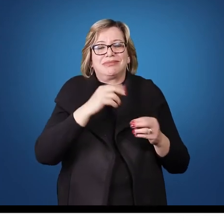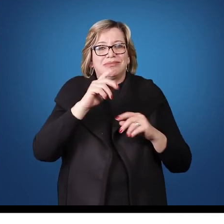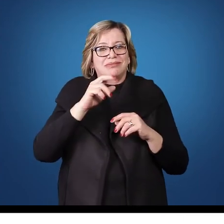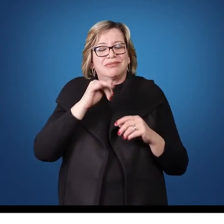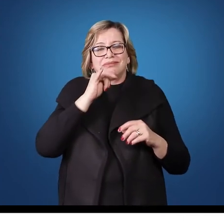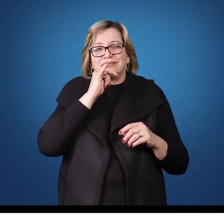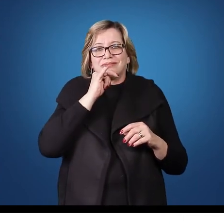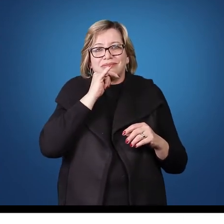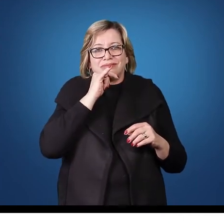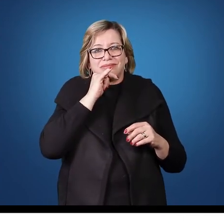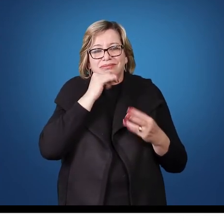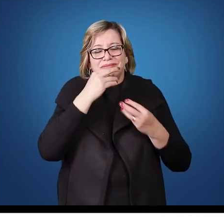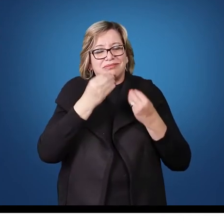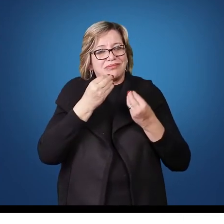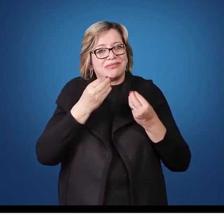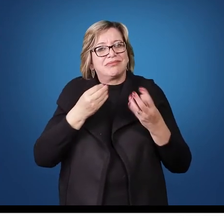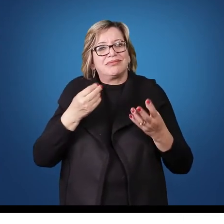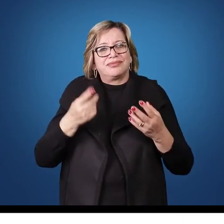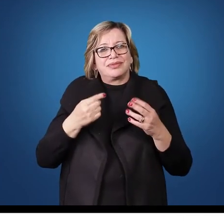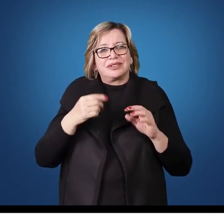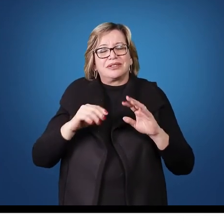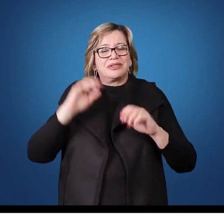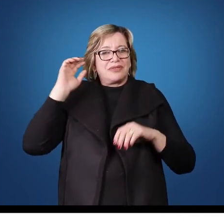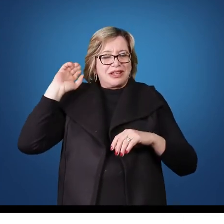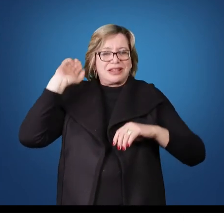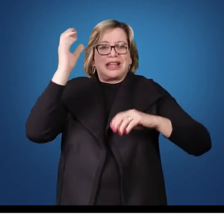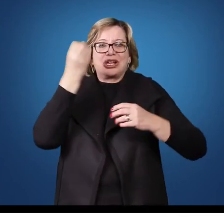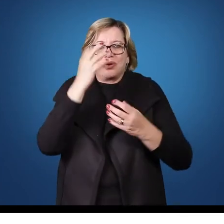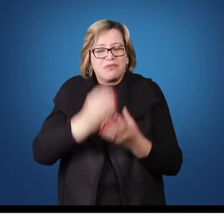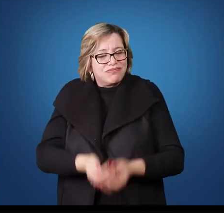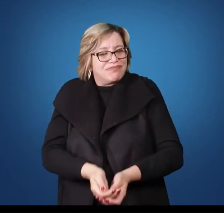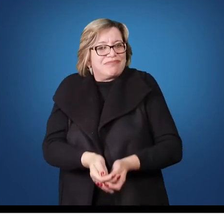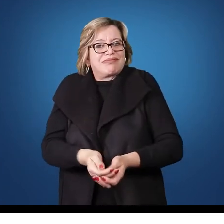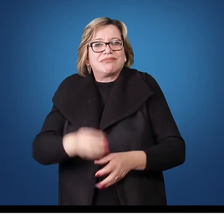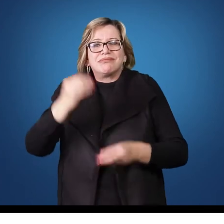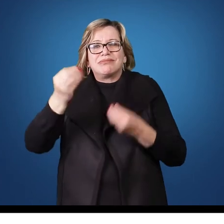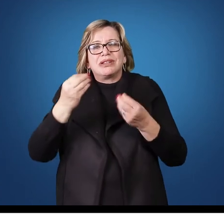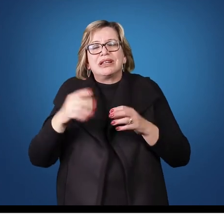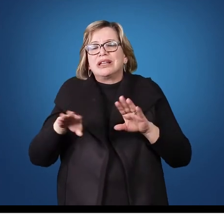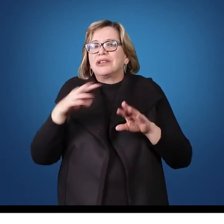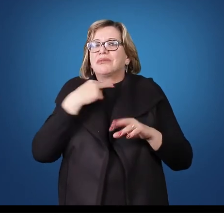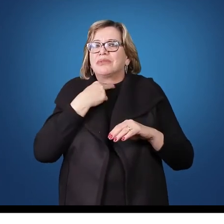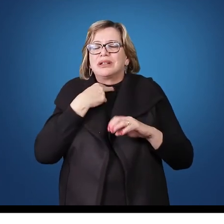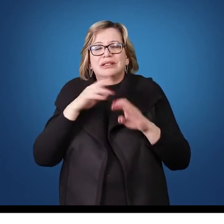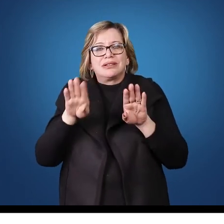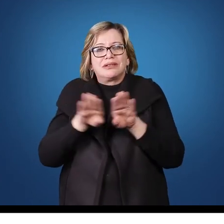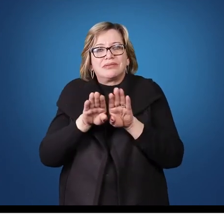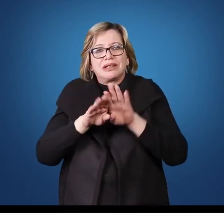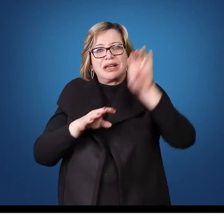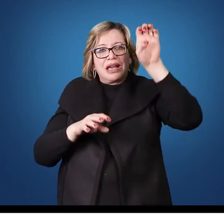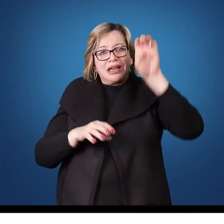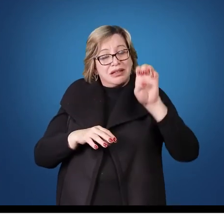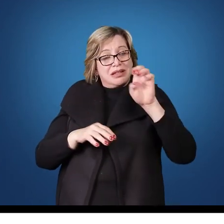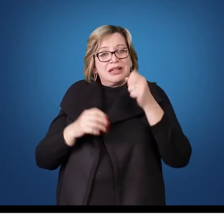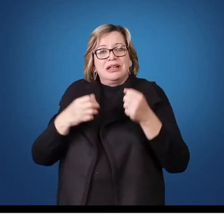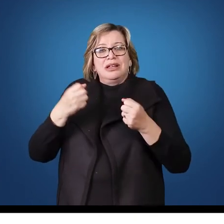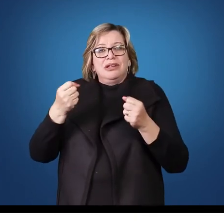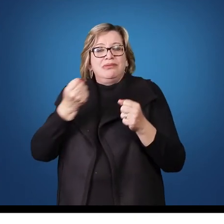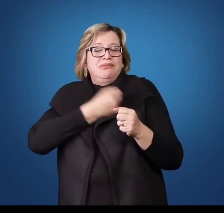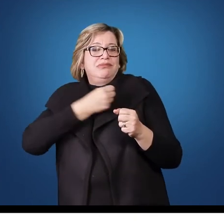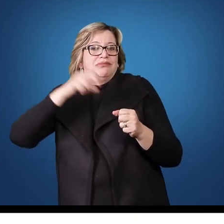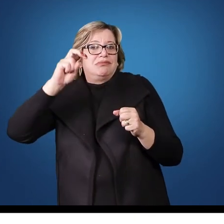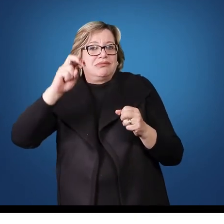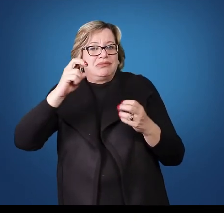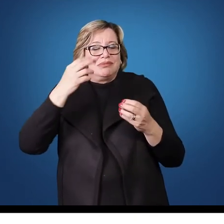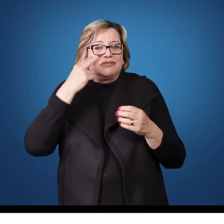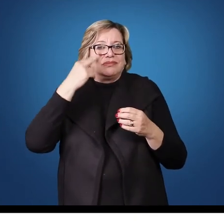do saque ou da recepção e nem à esquerda da posição 5 nas ações